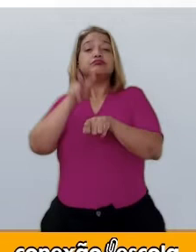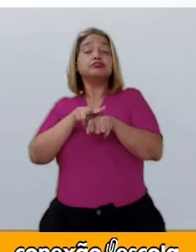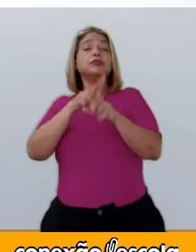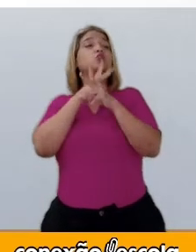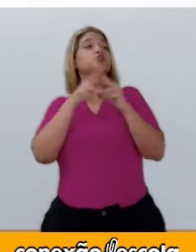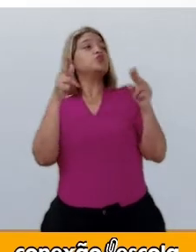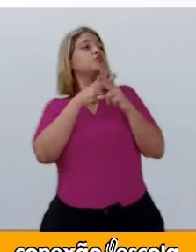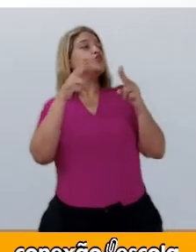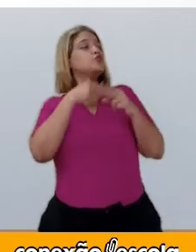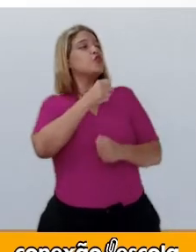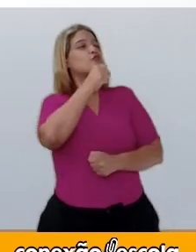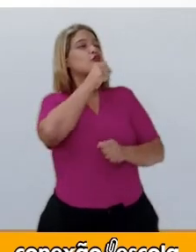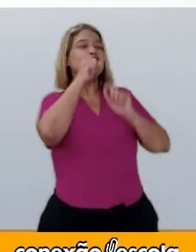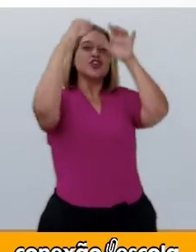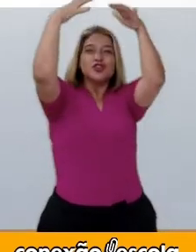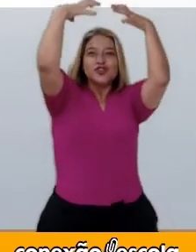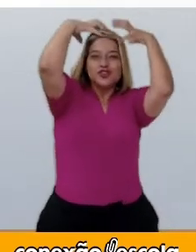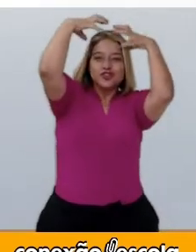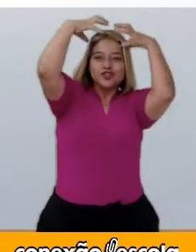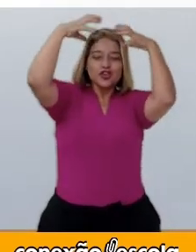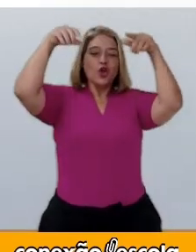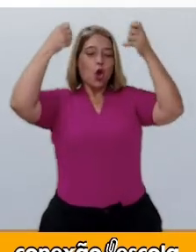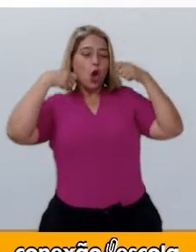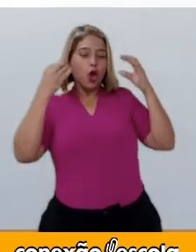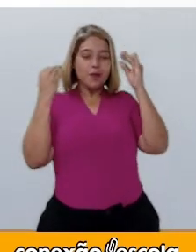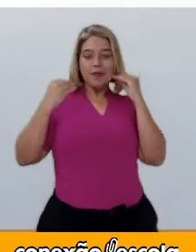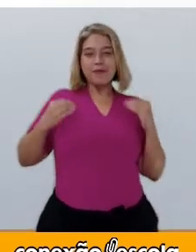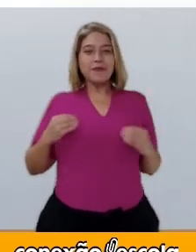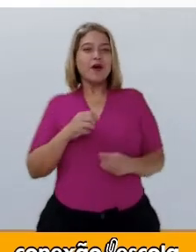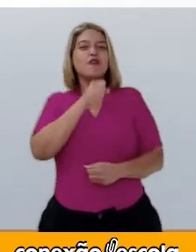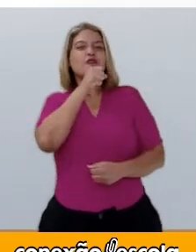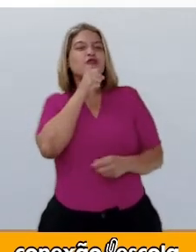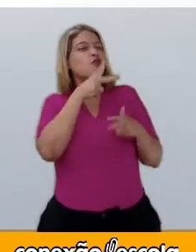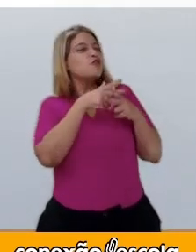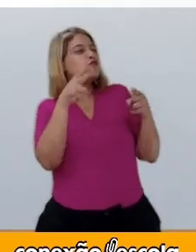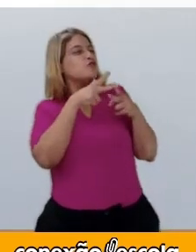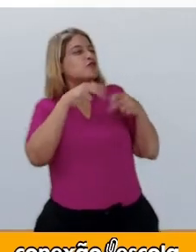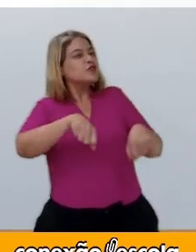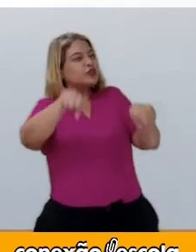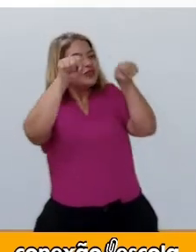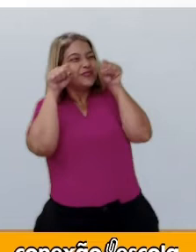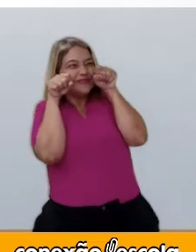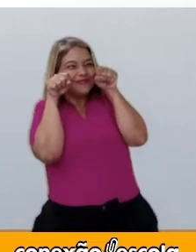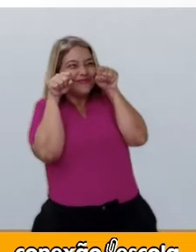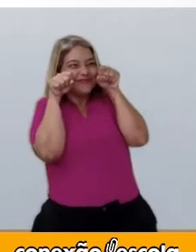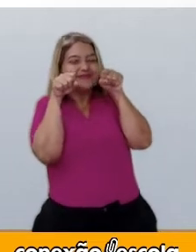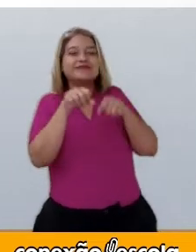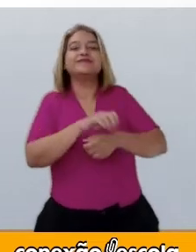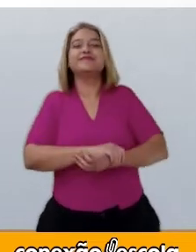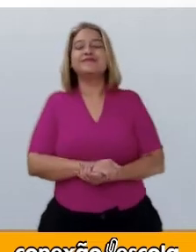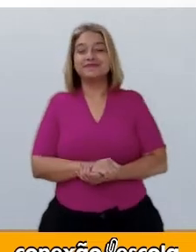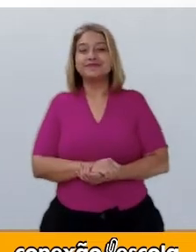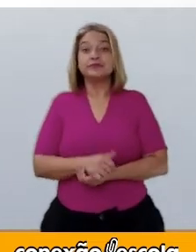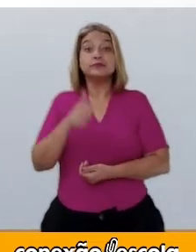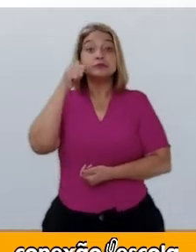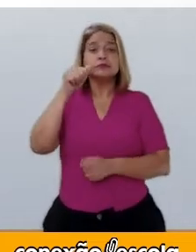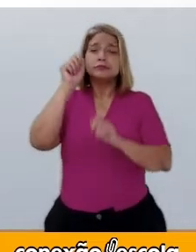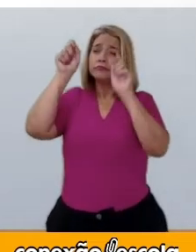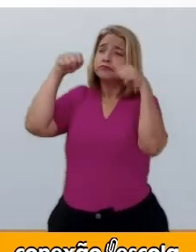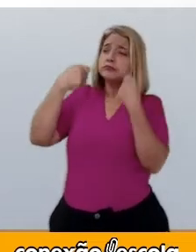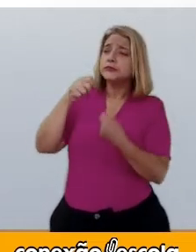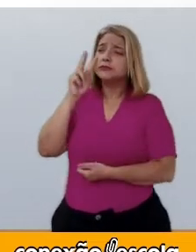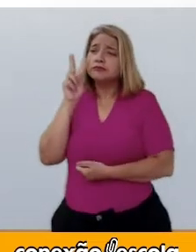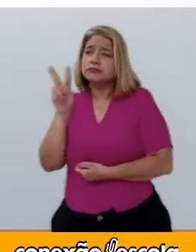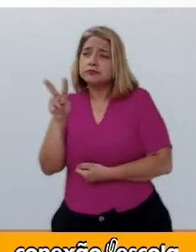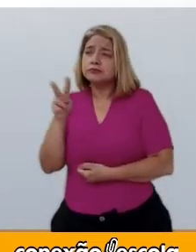vovó, com a toca na cabeça e debaixo da coberta. Chapeuzinho estranhou.